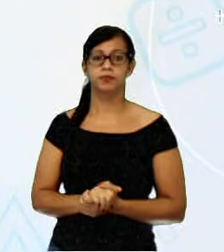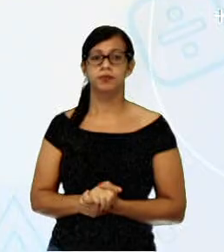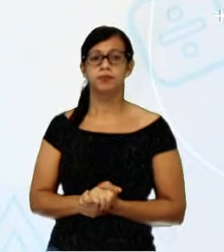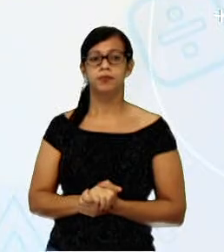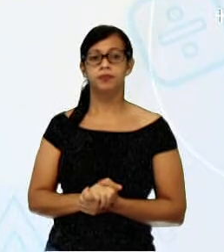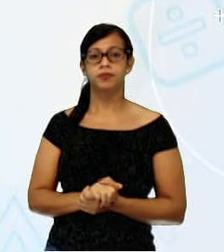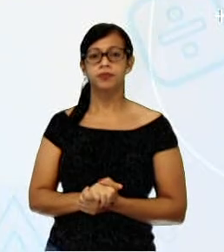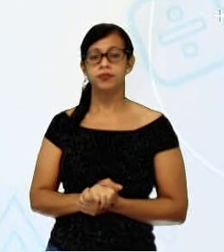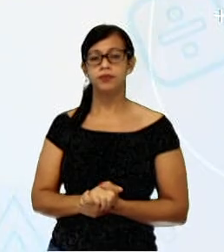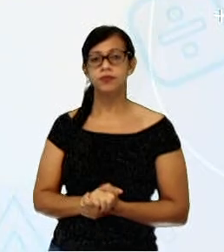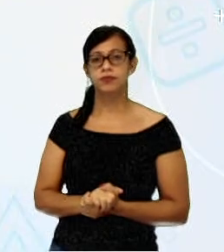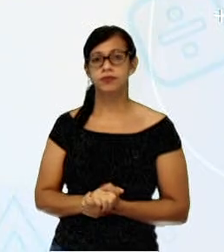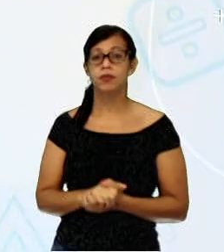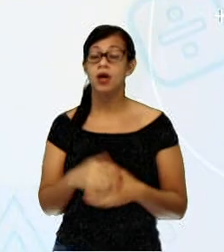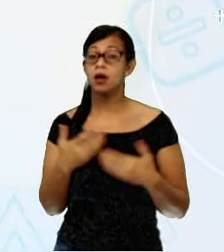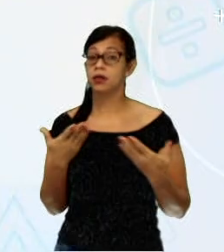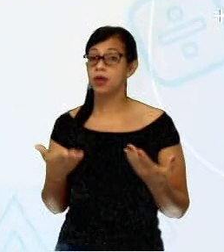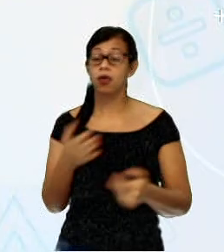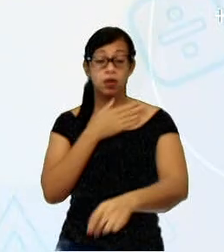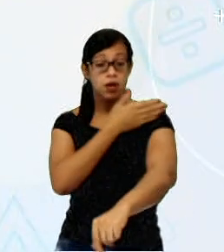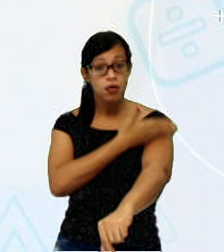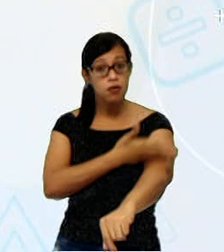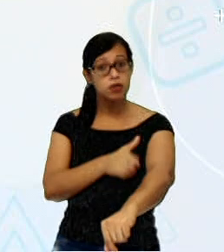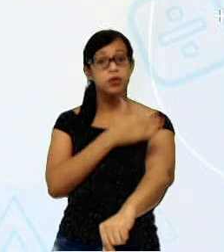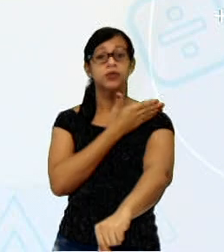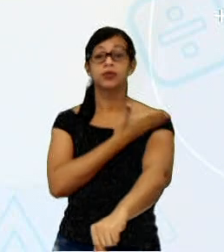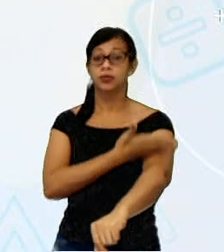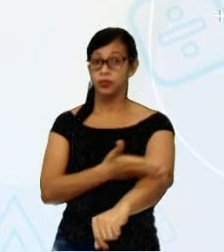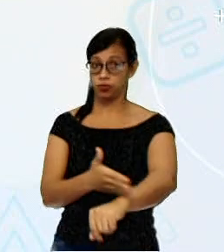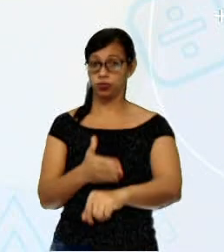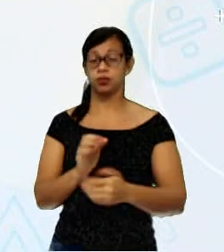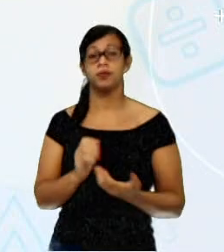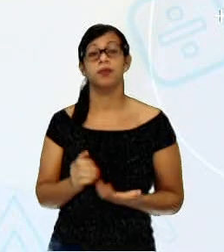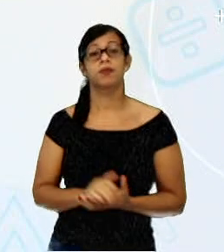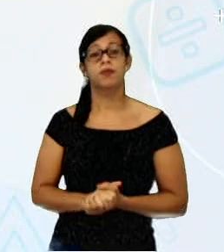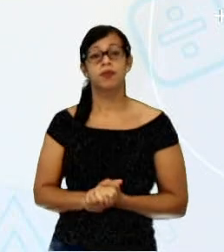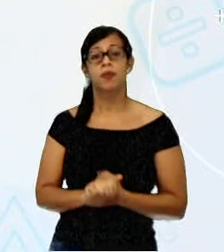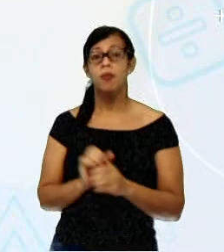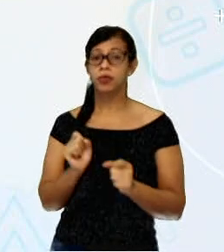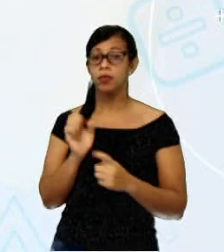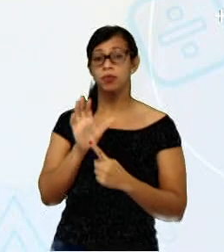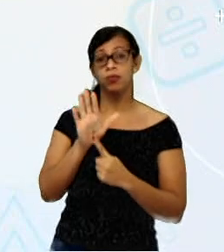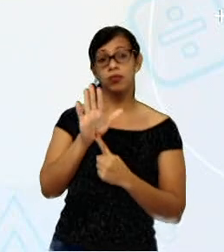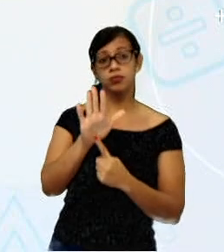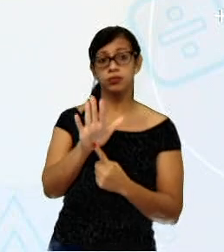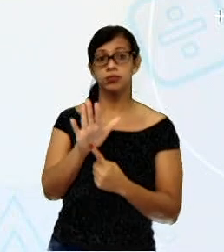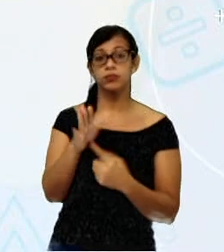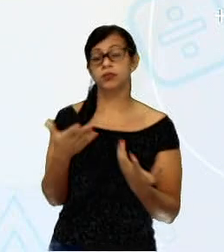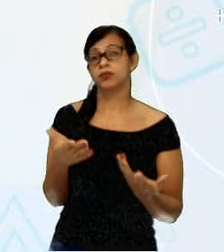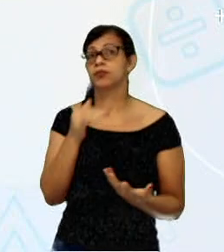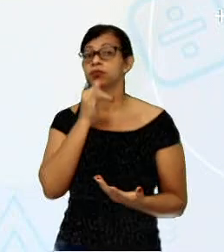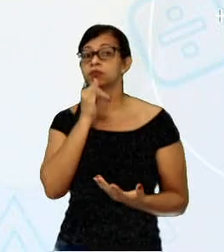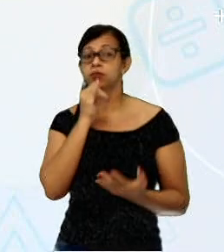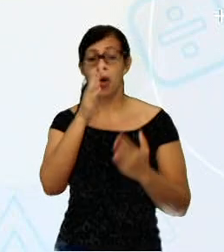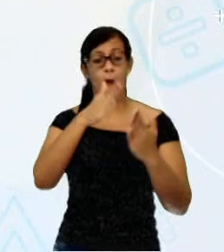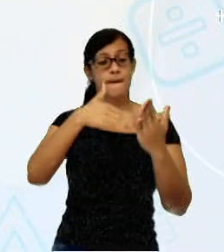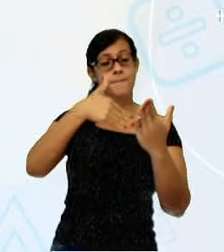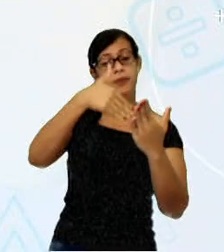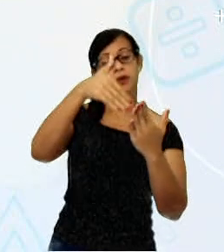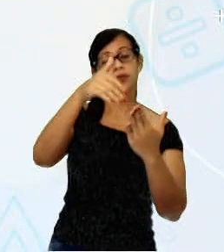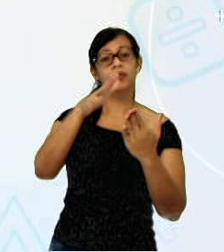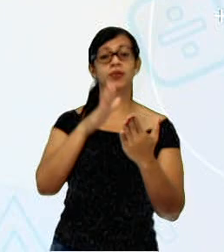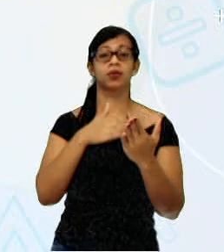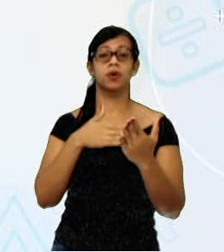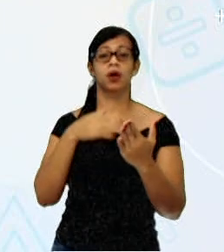Nessa tradição artística, podemos apreciar imagens que mostram elementos como plantas, flores, árvores